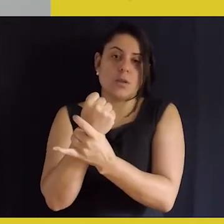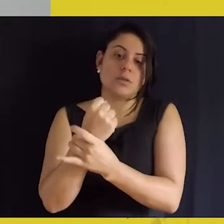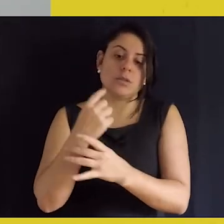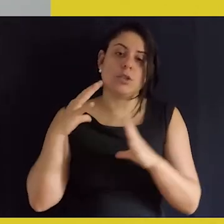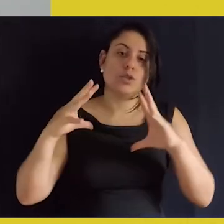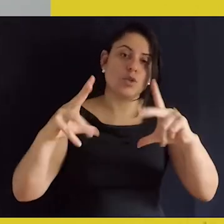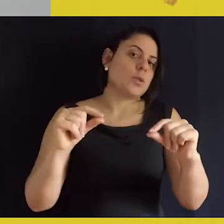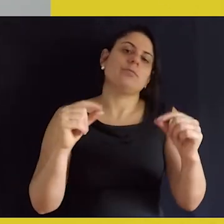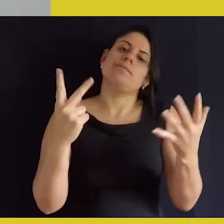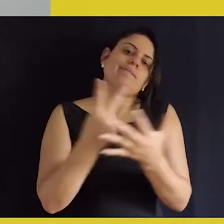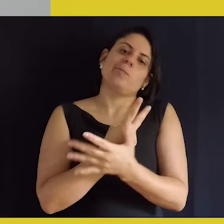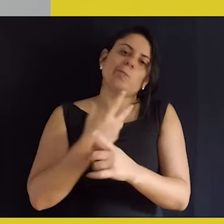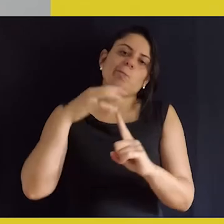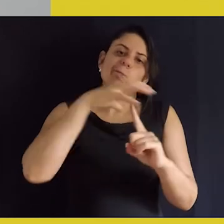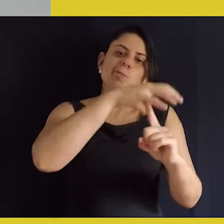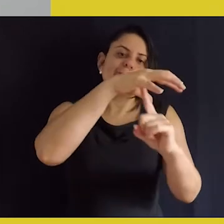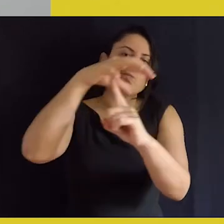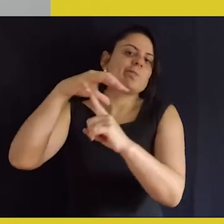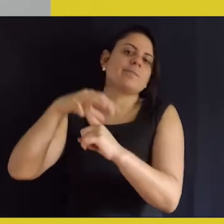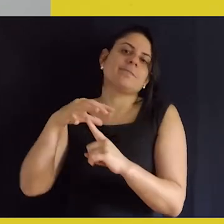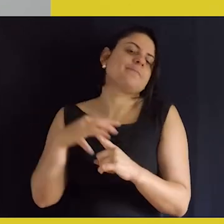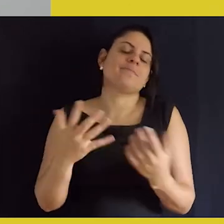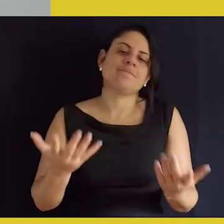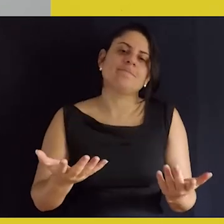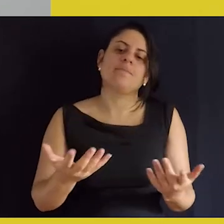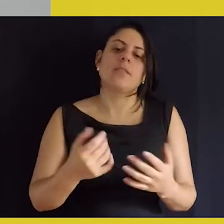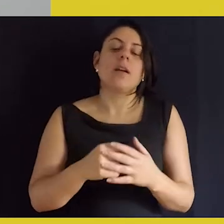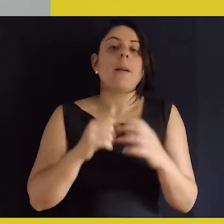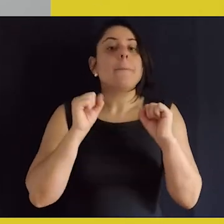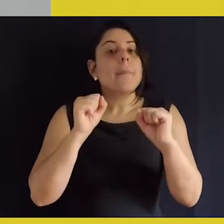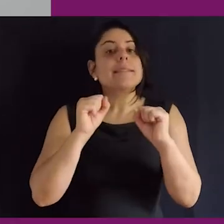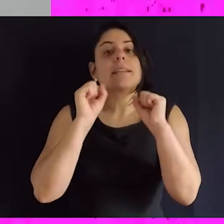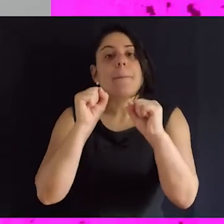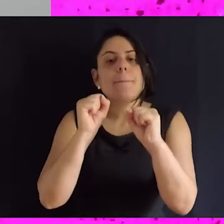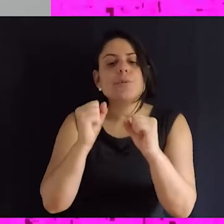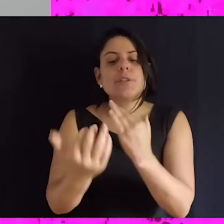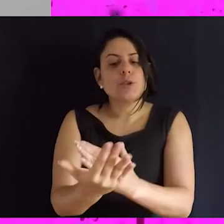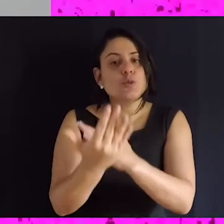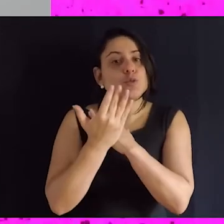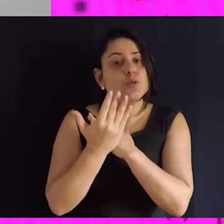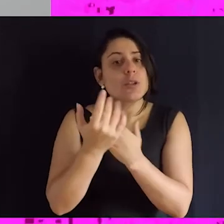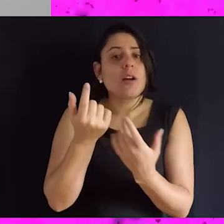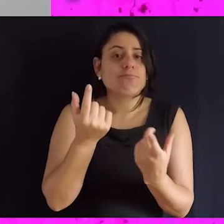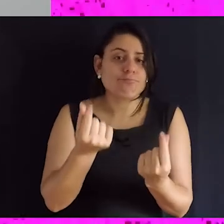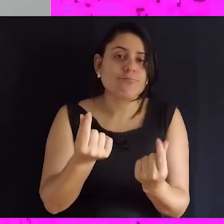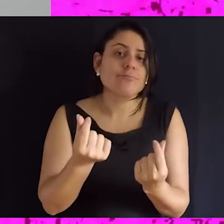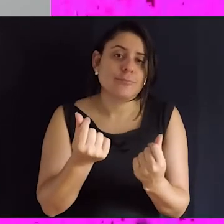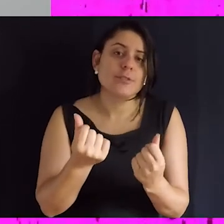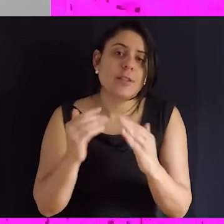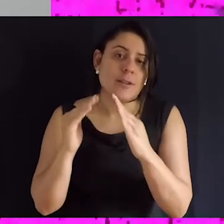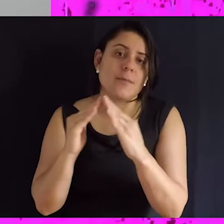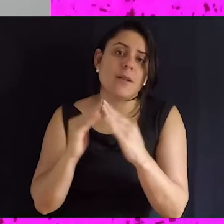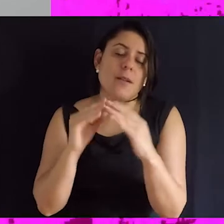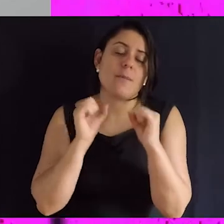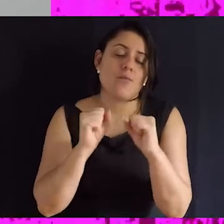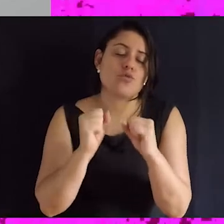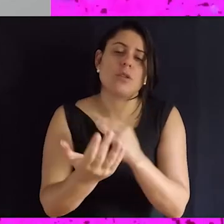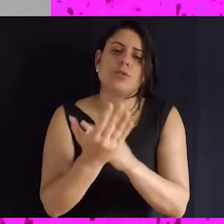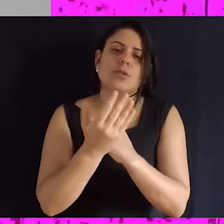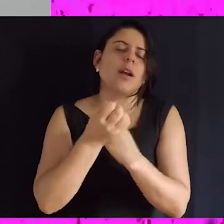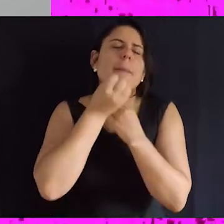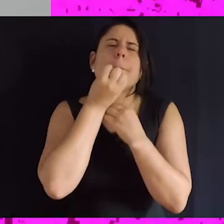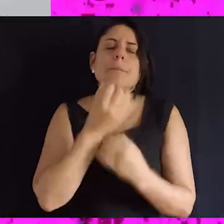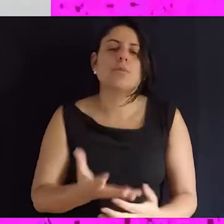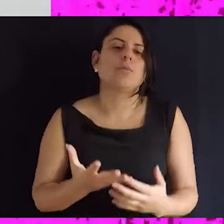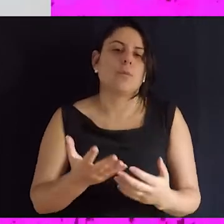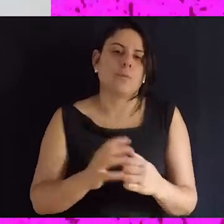pela segurança de todos, né, não está acontecendo, mas quem puder doar para casa, quem